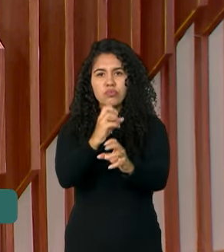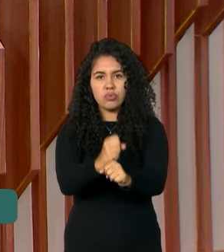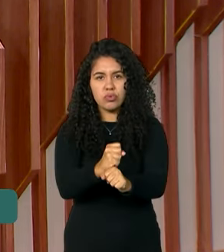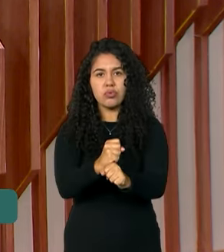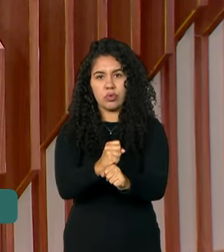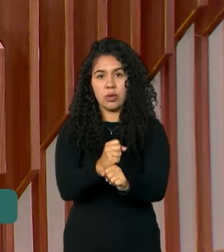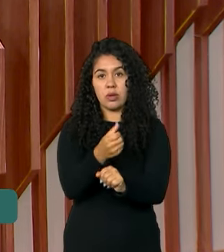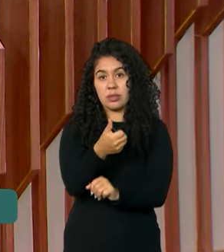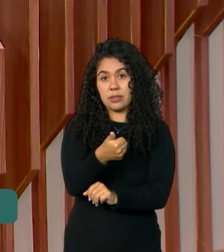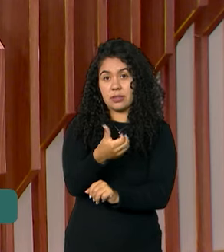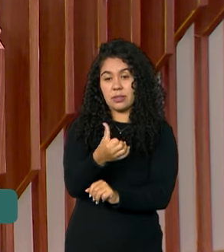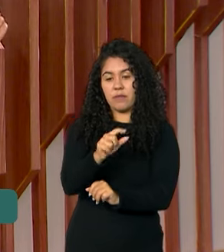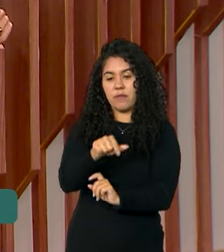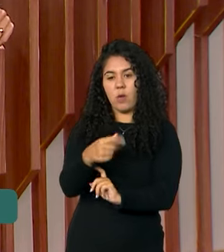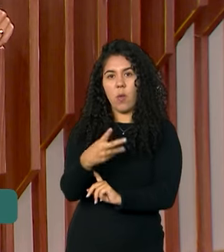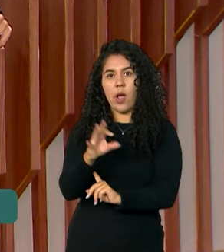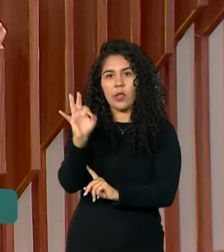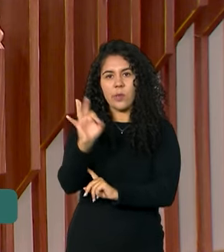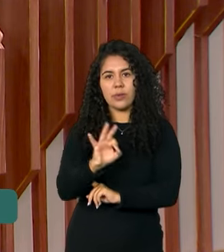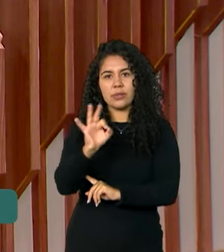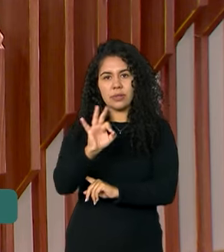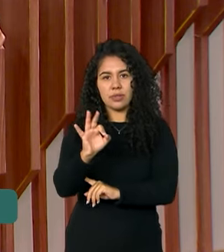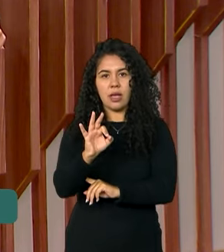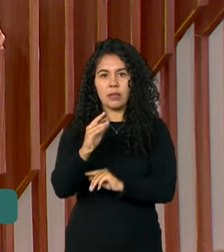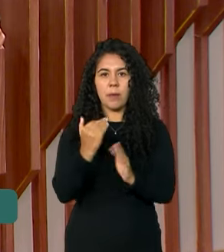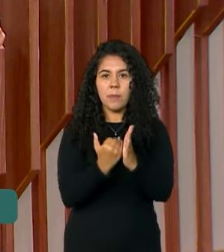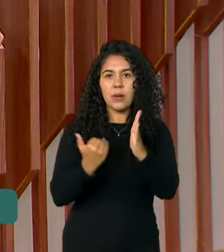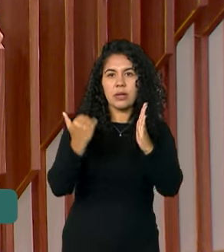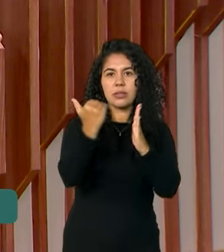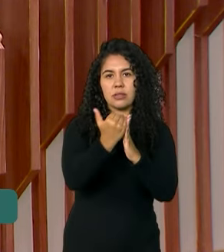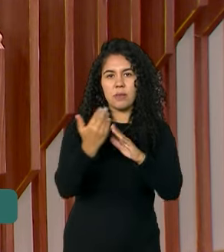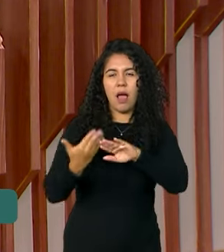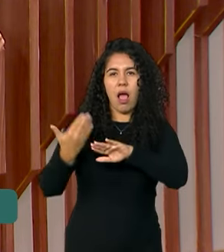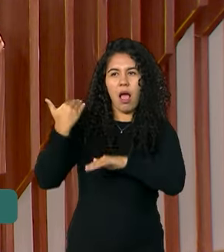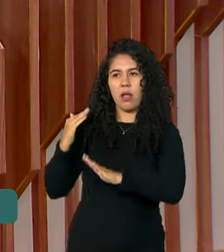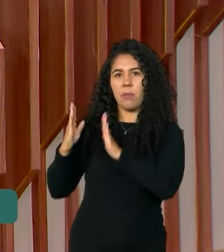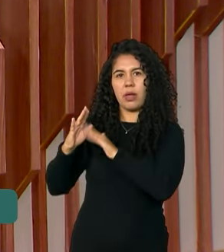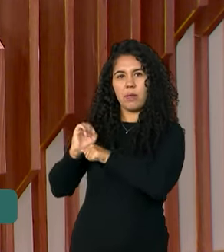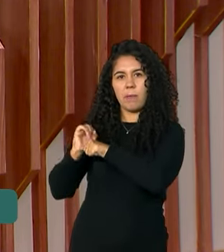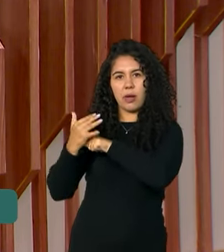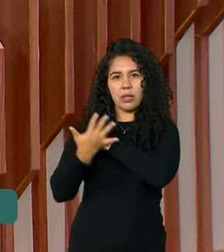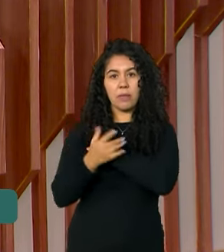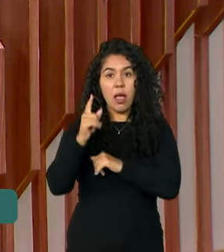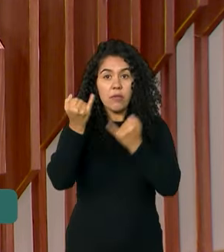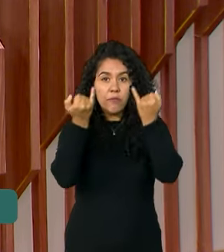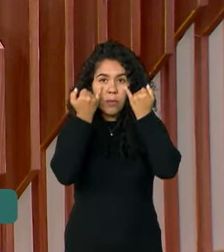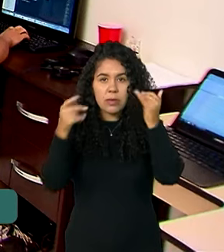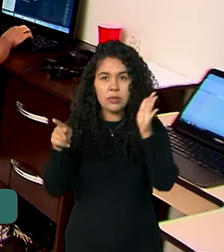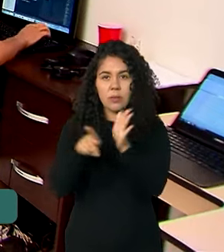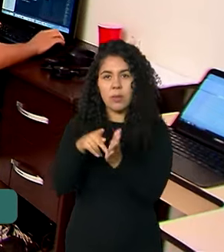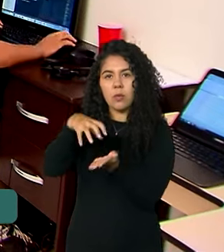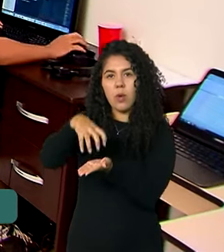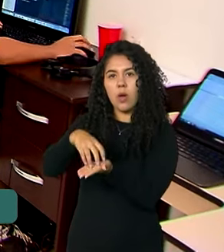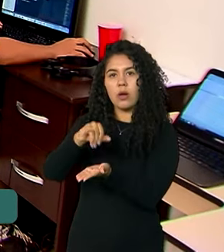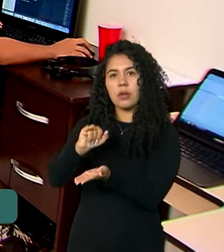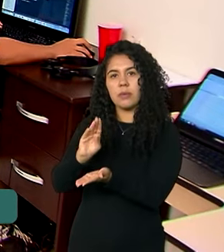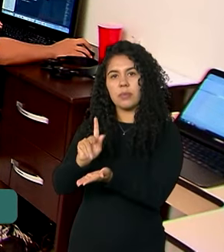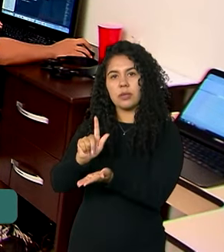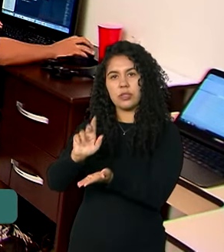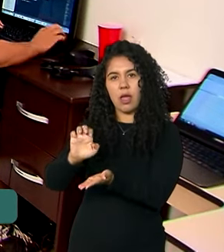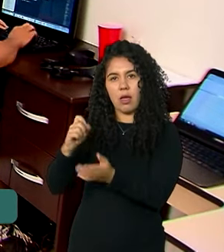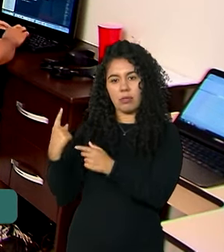16,4% acima do patamar pré-pandemia. Os dados são do IBGE. Em